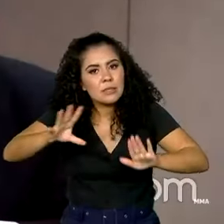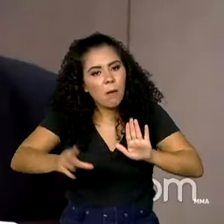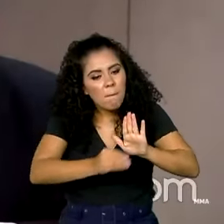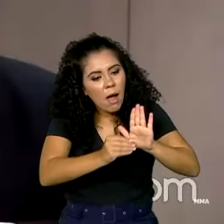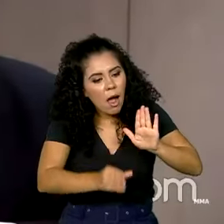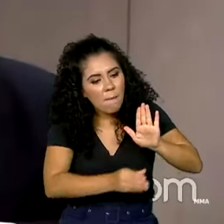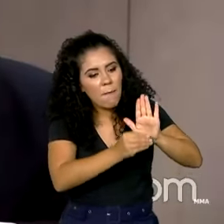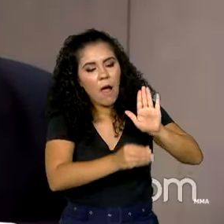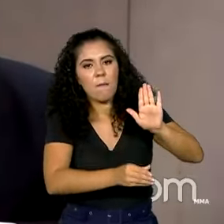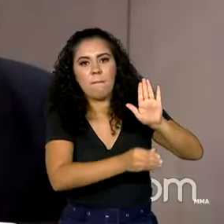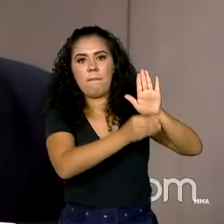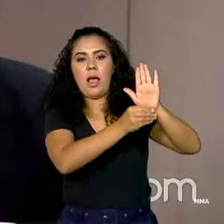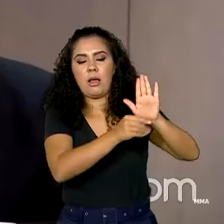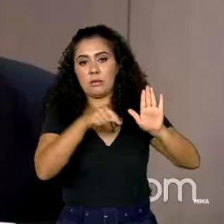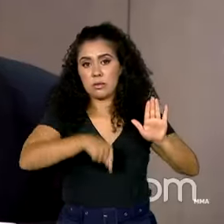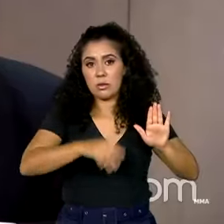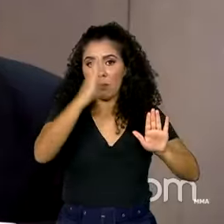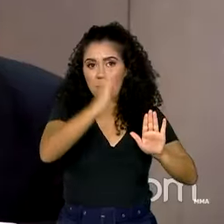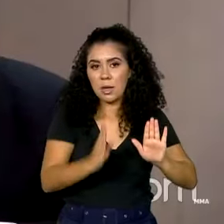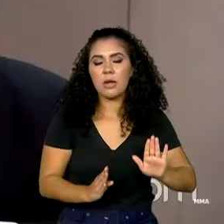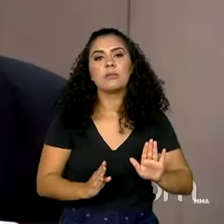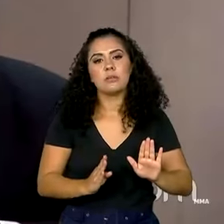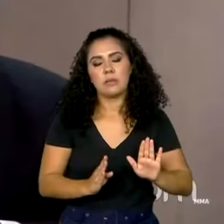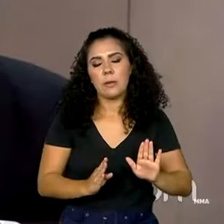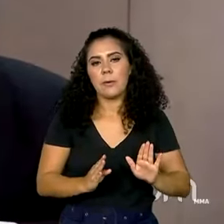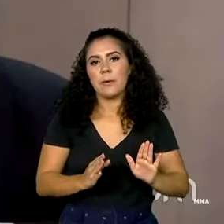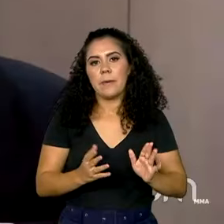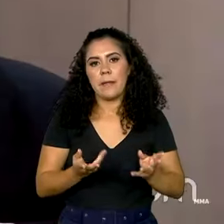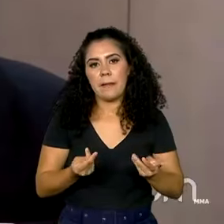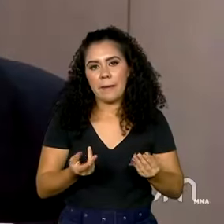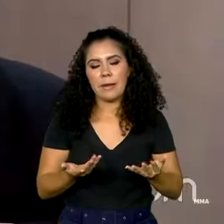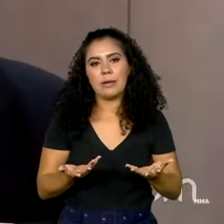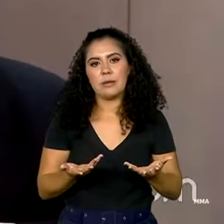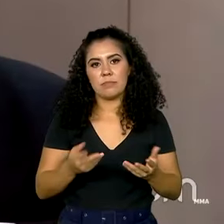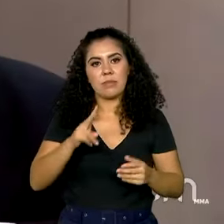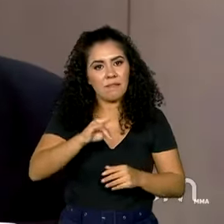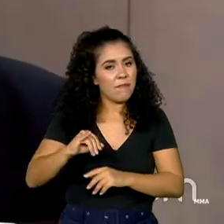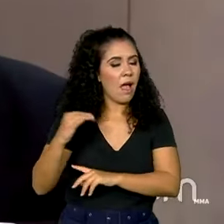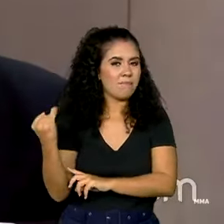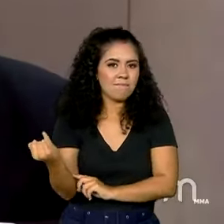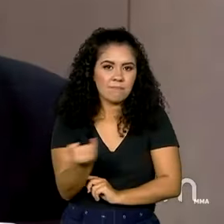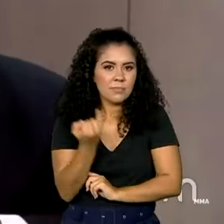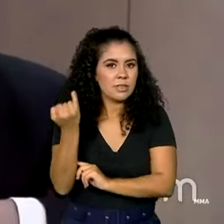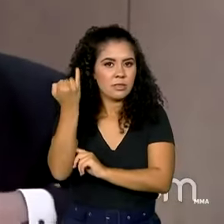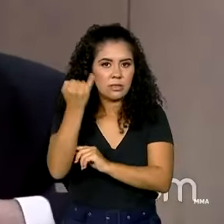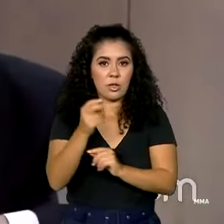processos dos quais o Brasil vai ser um ator essencial nesses dois anos.